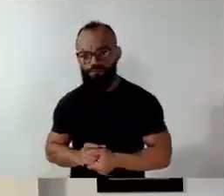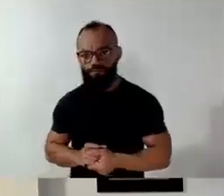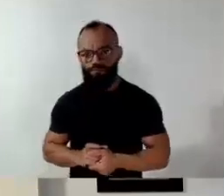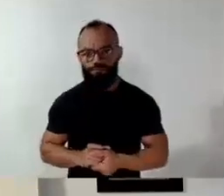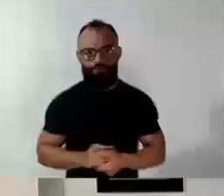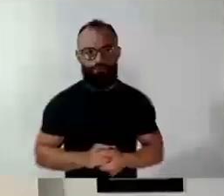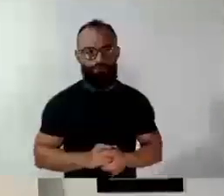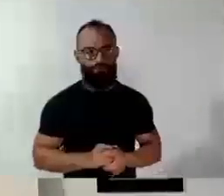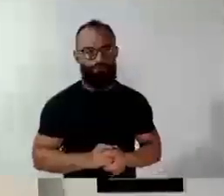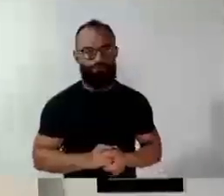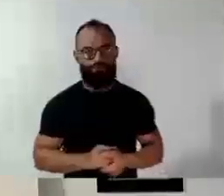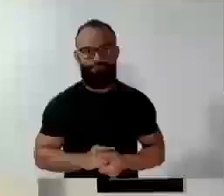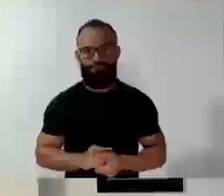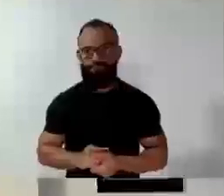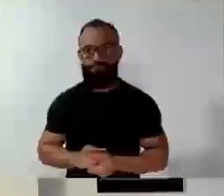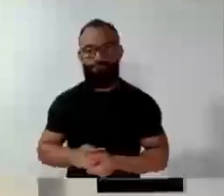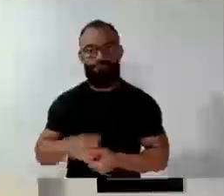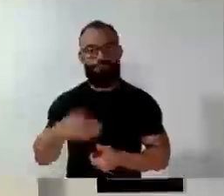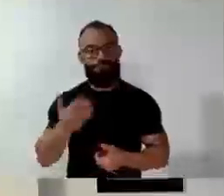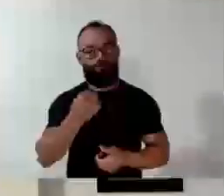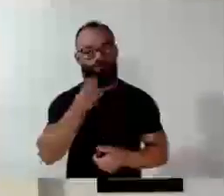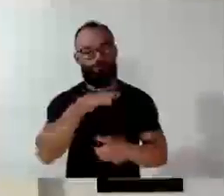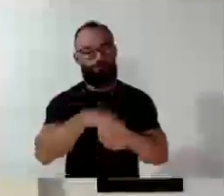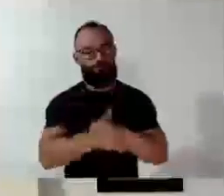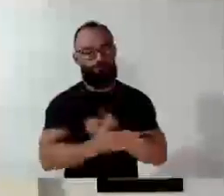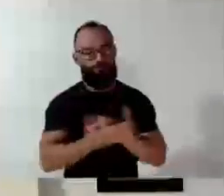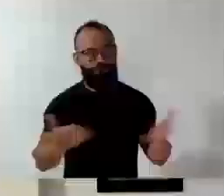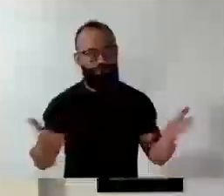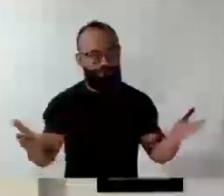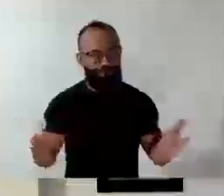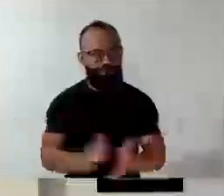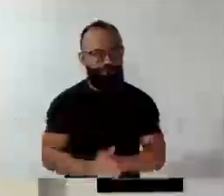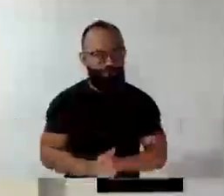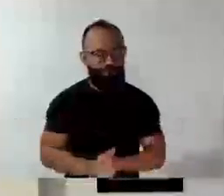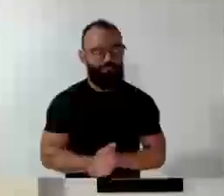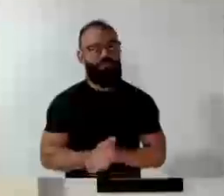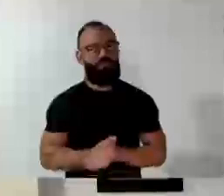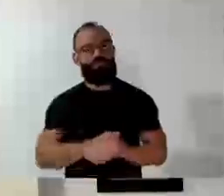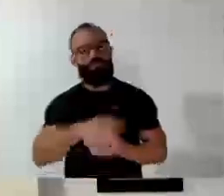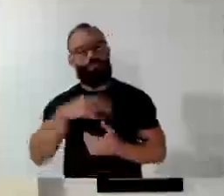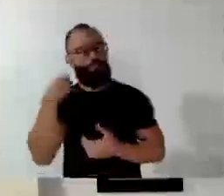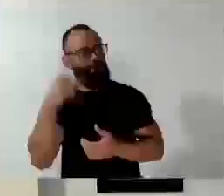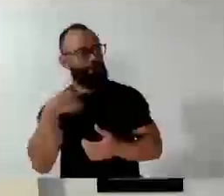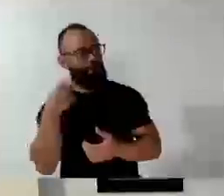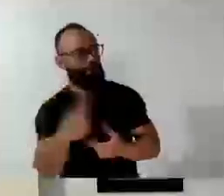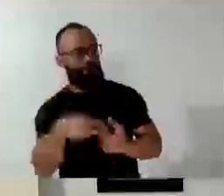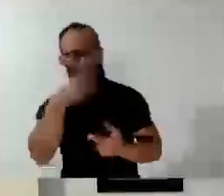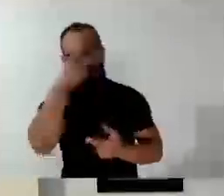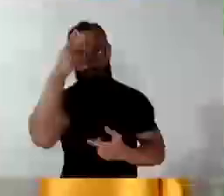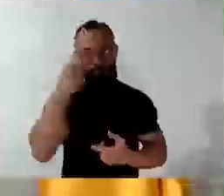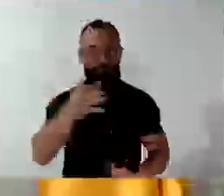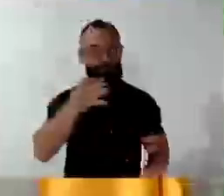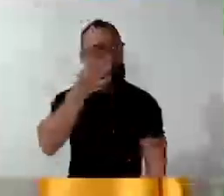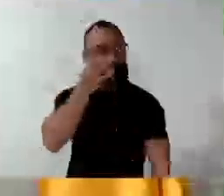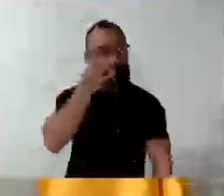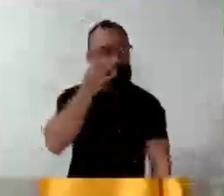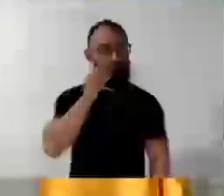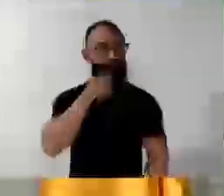Senhor presidente, senhores vereadores, senhoras presentes, queria